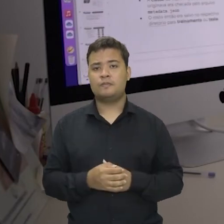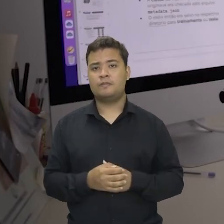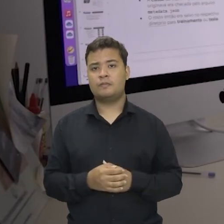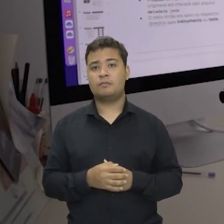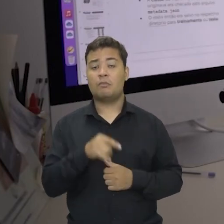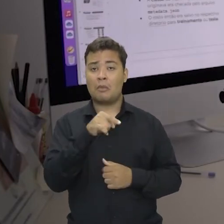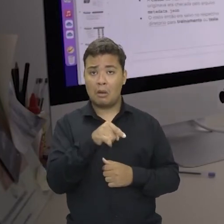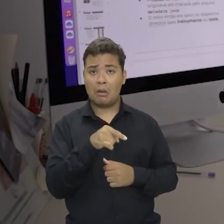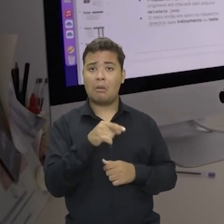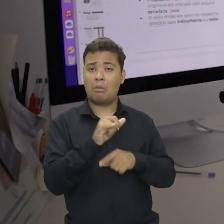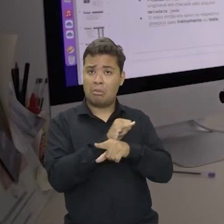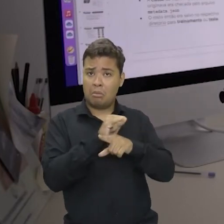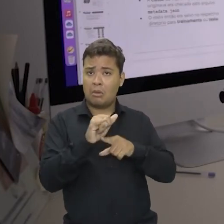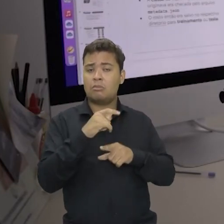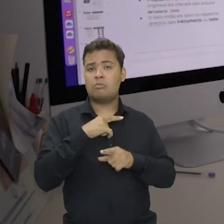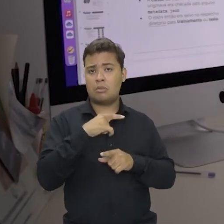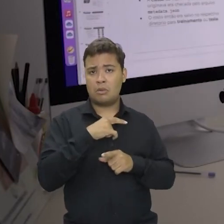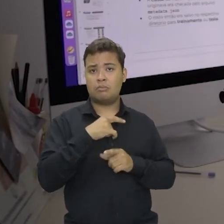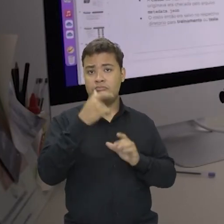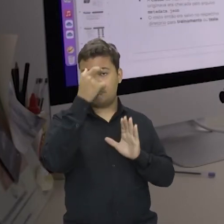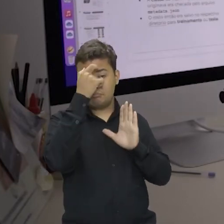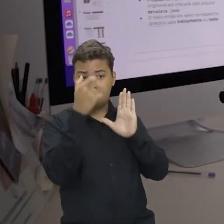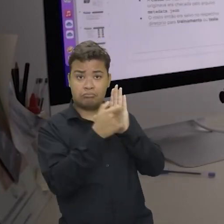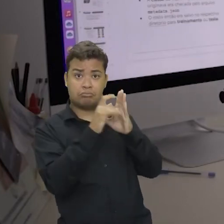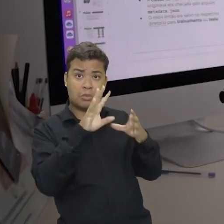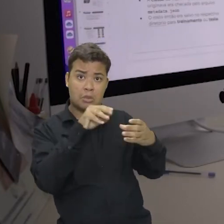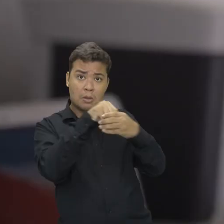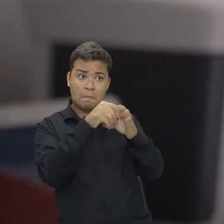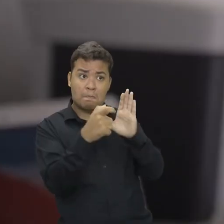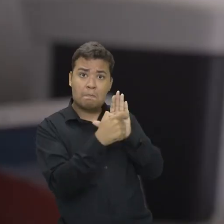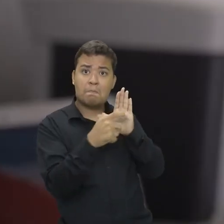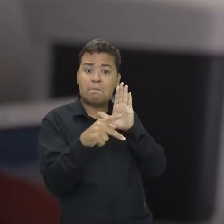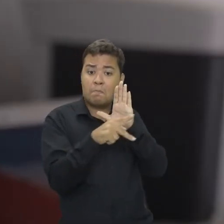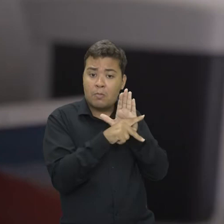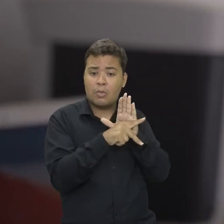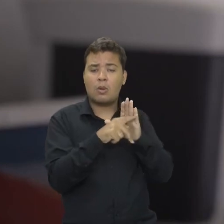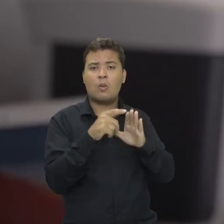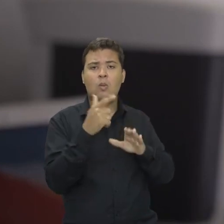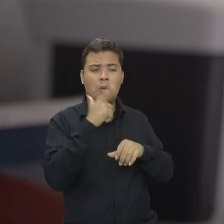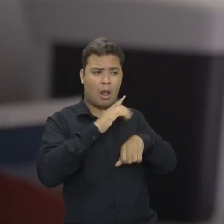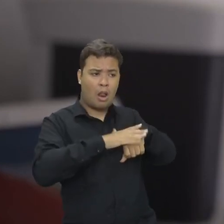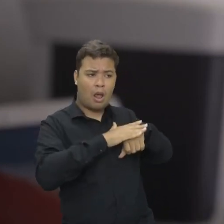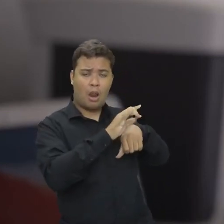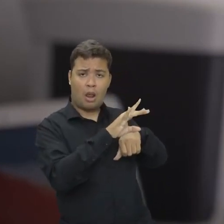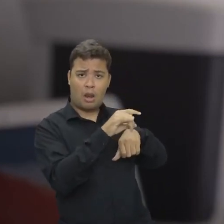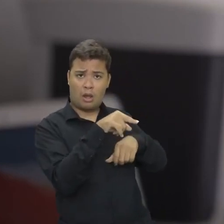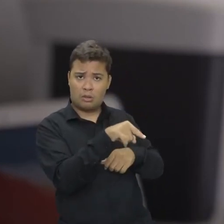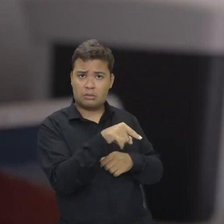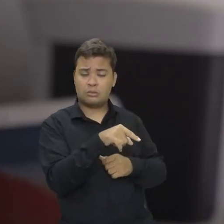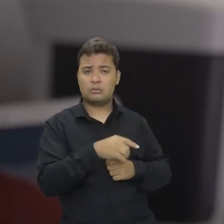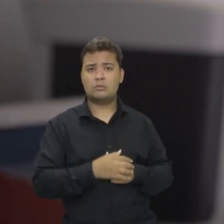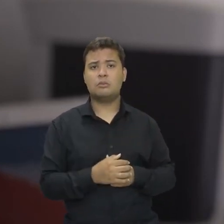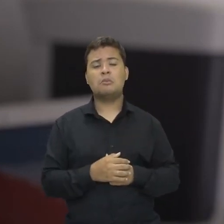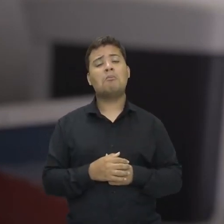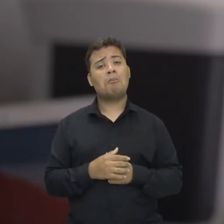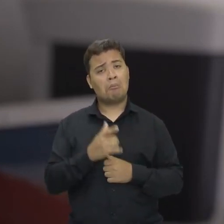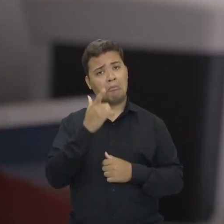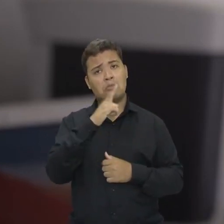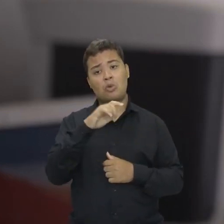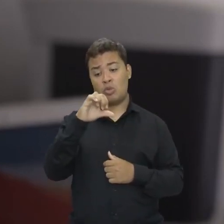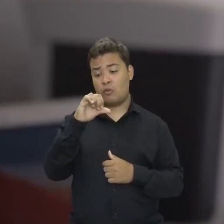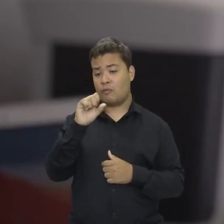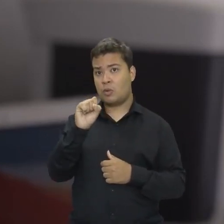utilizando inteligência artificial, nós conseguimos automatizar o processo e nós conseguimos precisões interessantíssimas, da ordem de